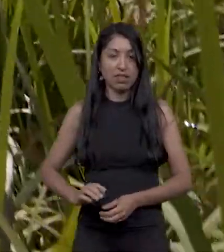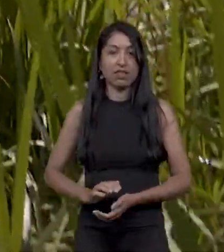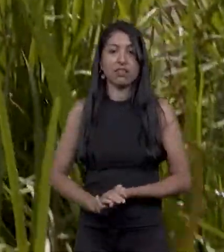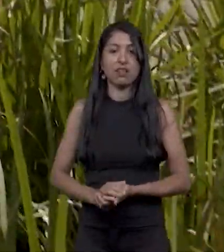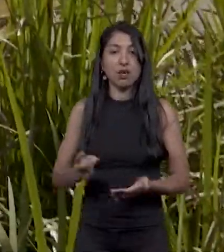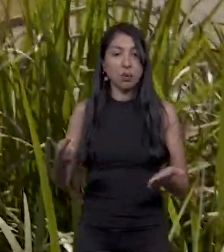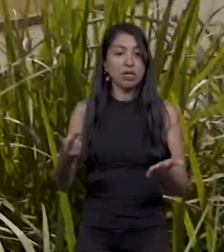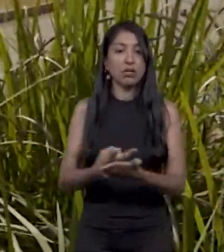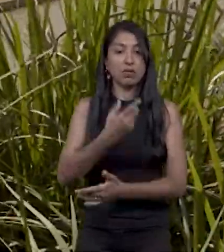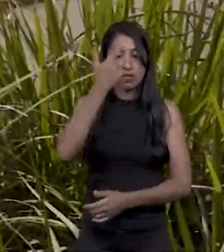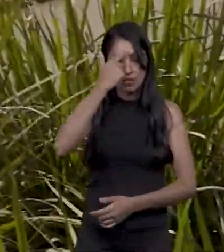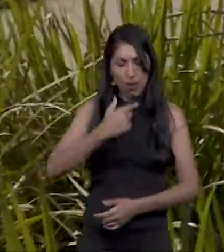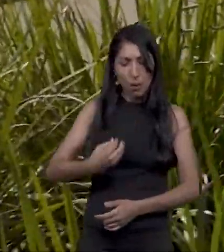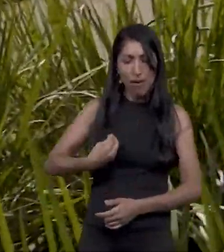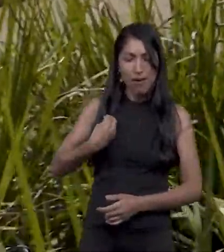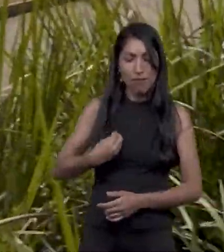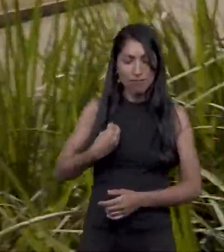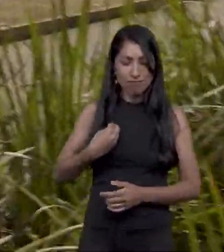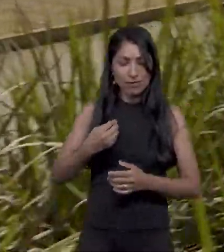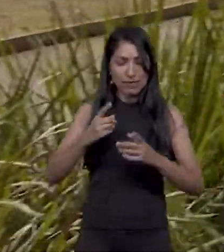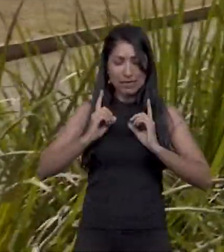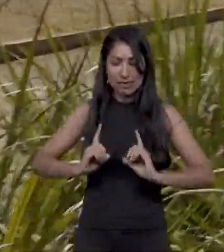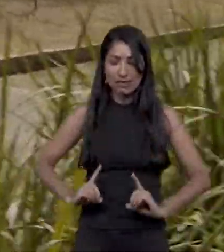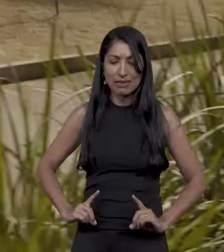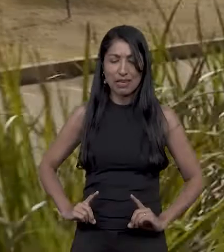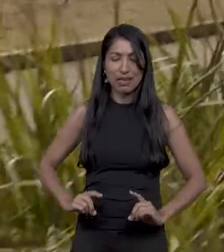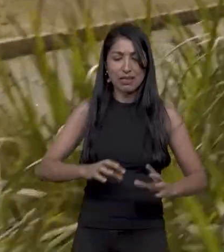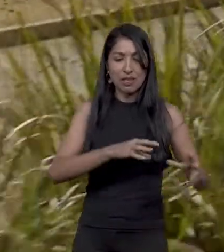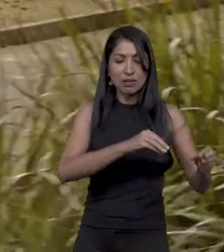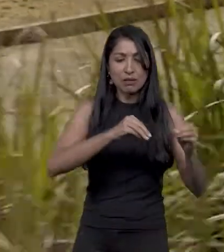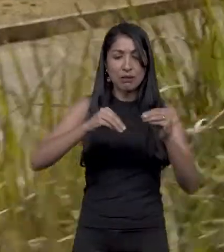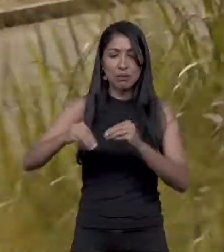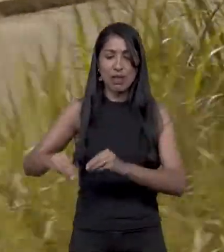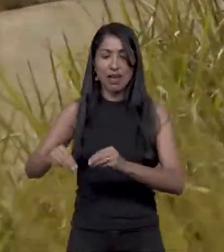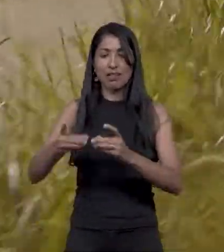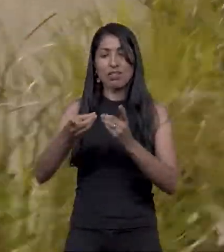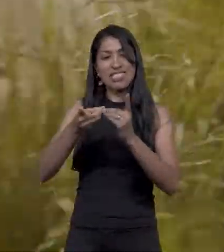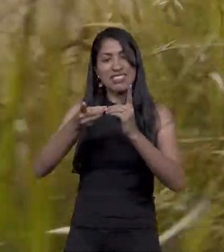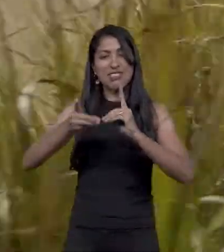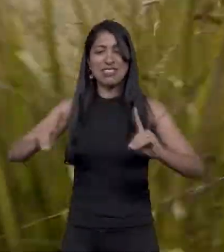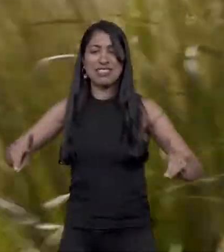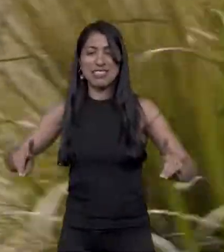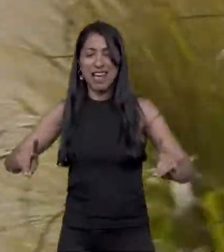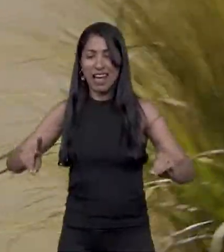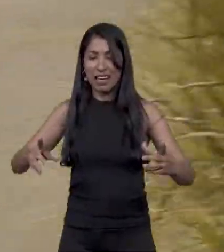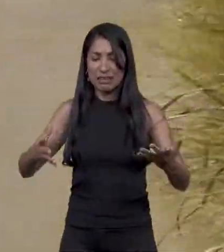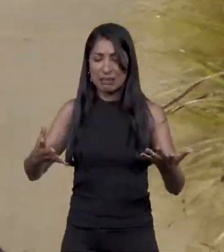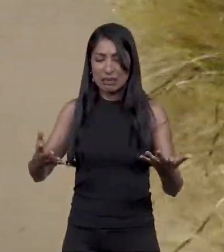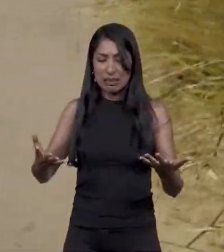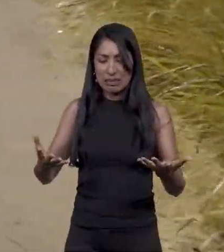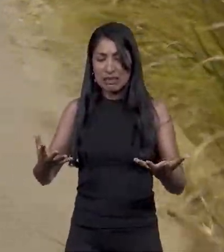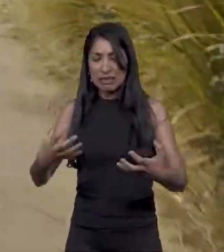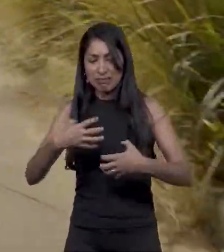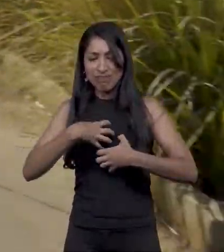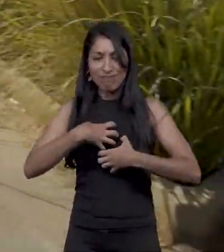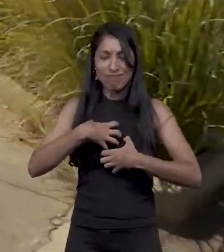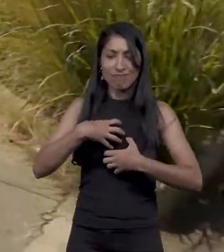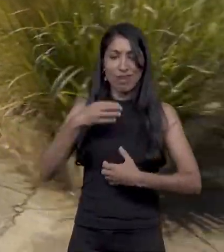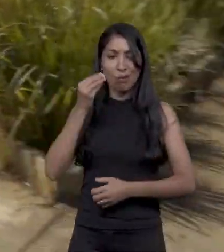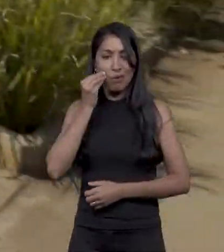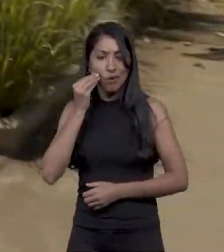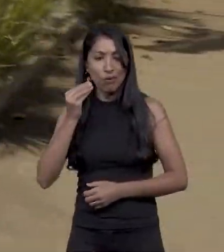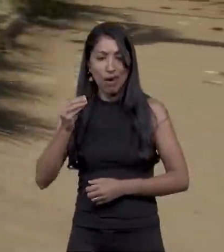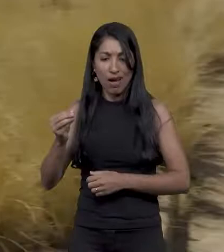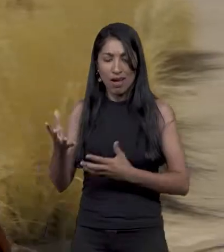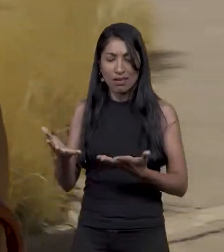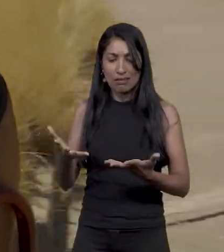Quando aconteceu da minha deficiência e o fato de ter saído realmente de casa, ter me divorciado para viver esse mundo, para me jogar mesmo de